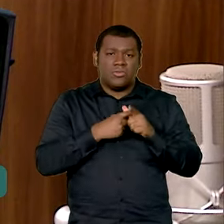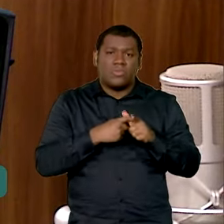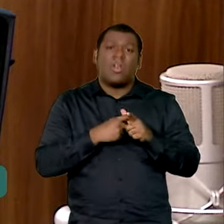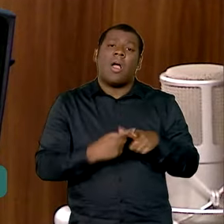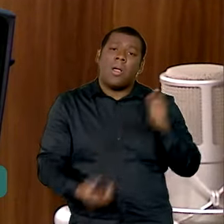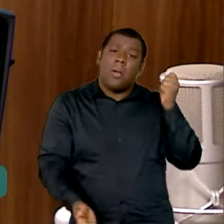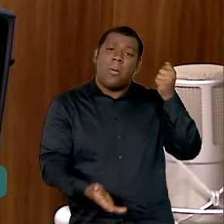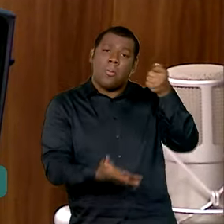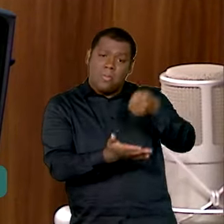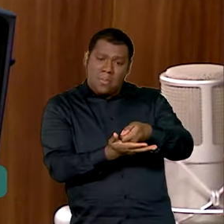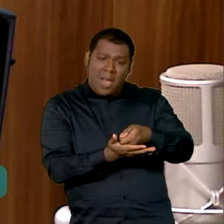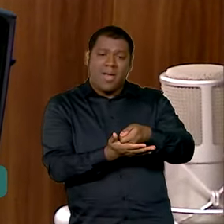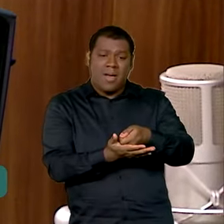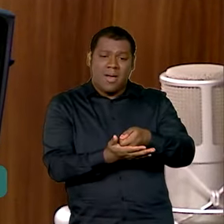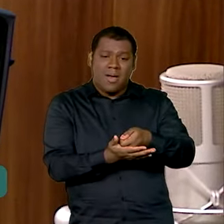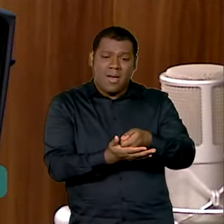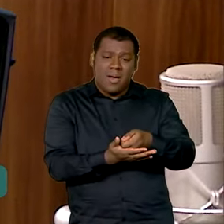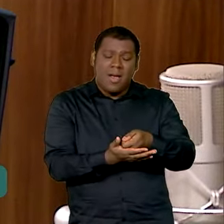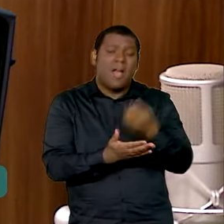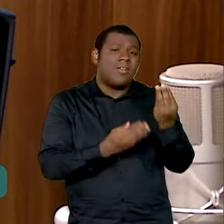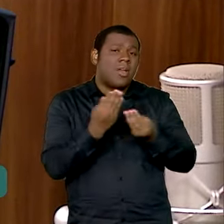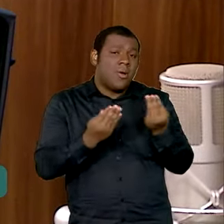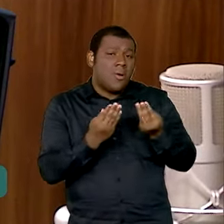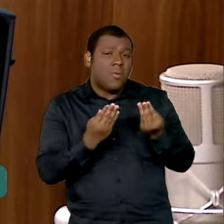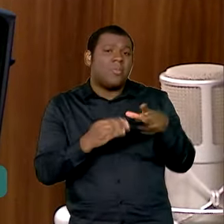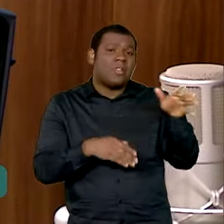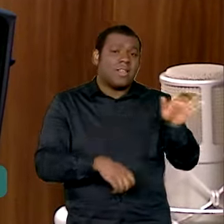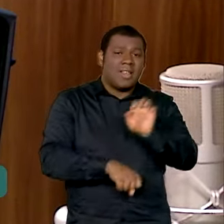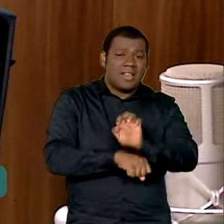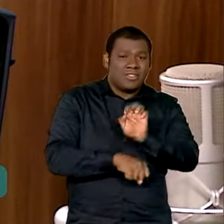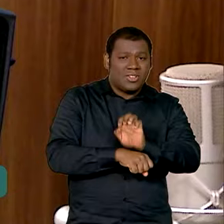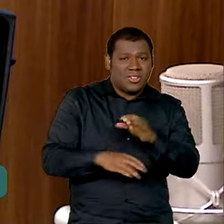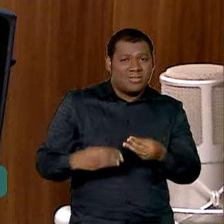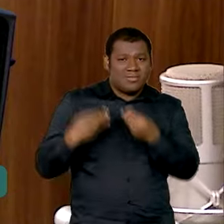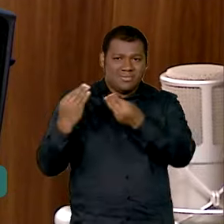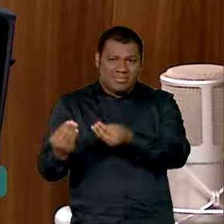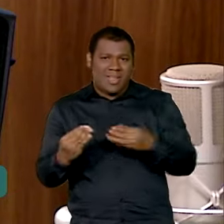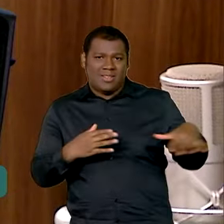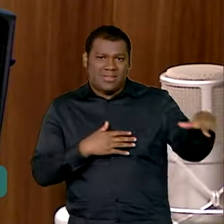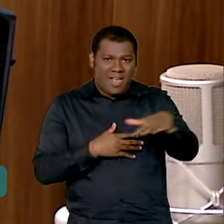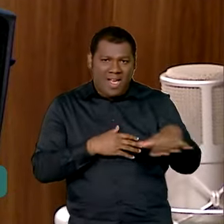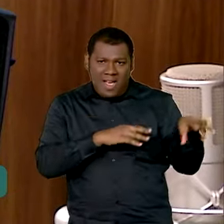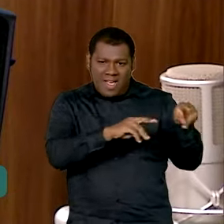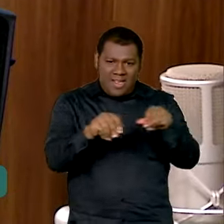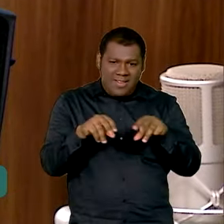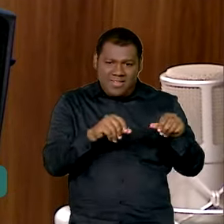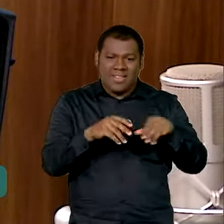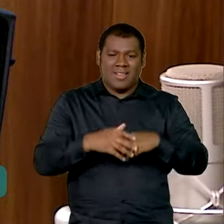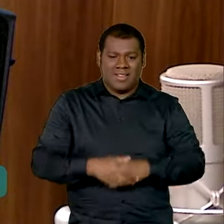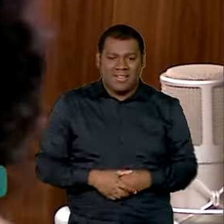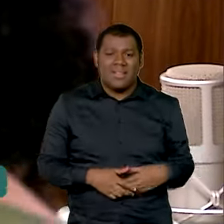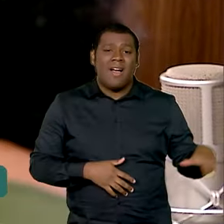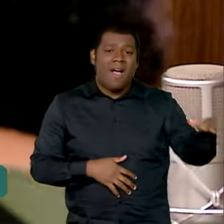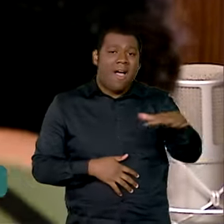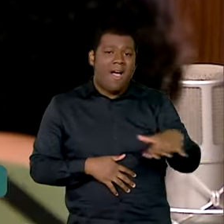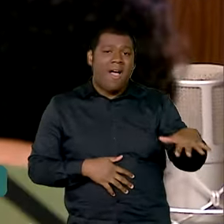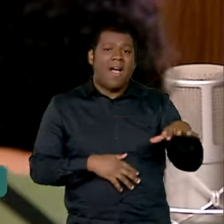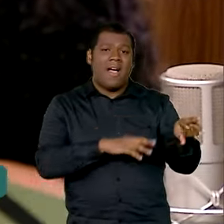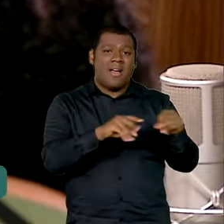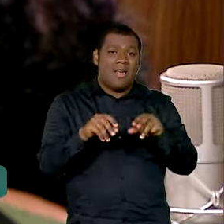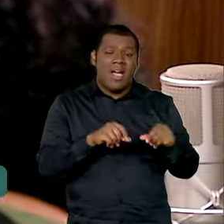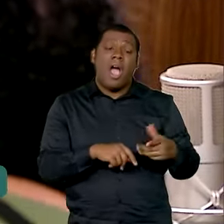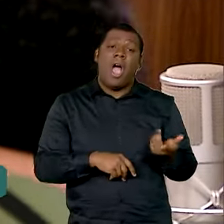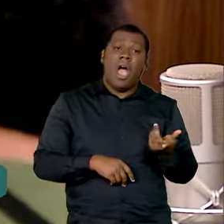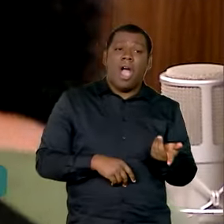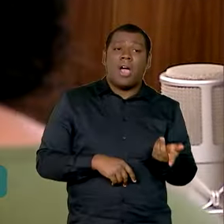em terras isso é não só em terras mas entregar terras nós vamos selecionar para ver se